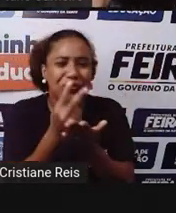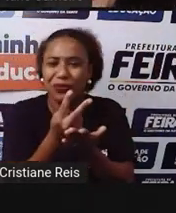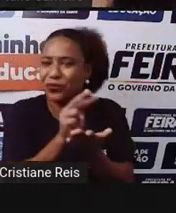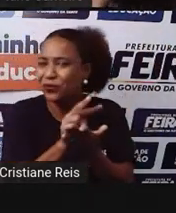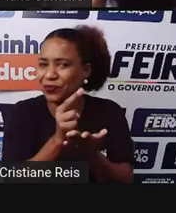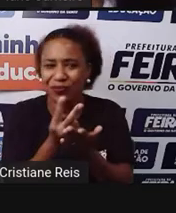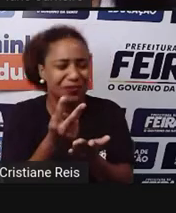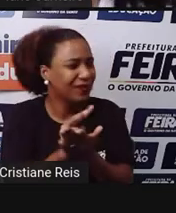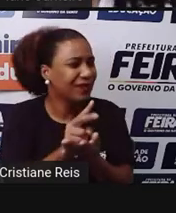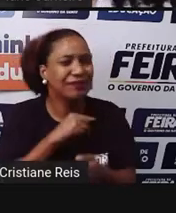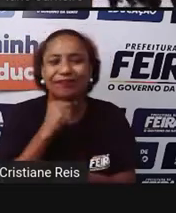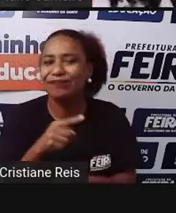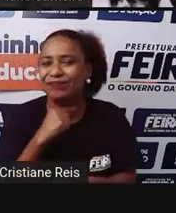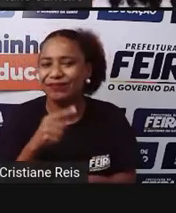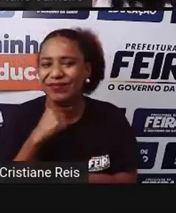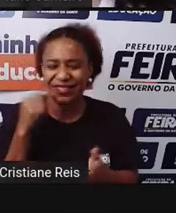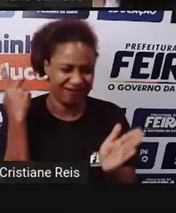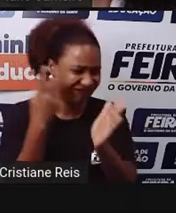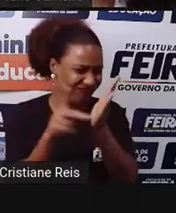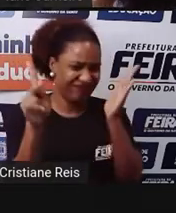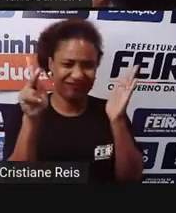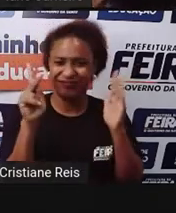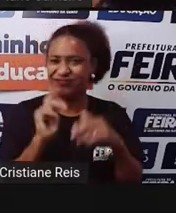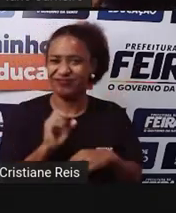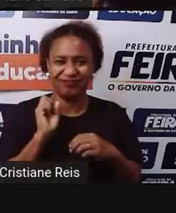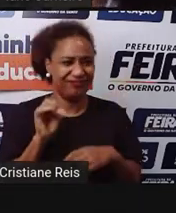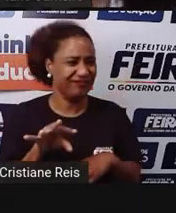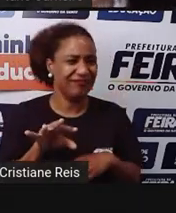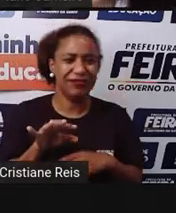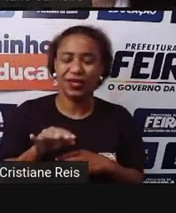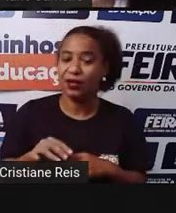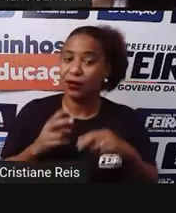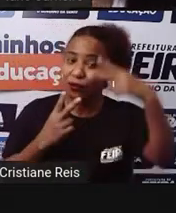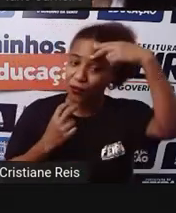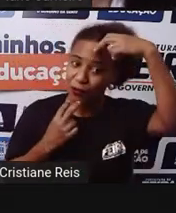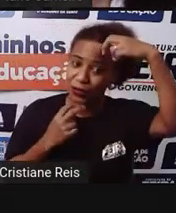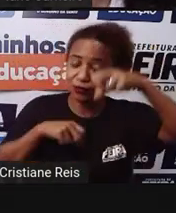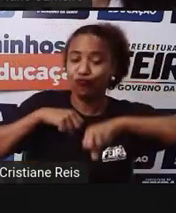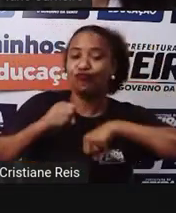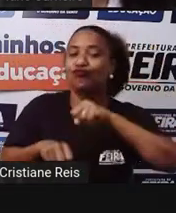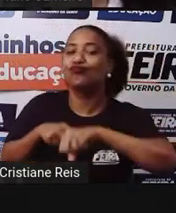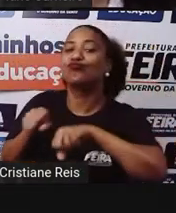deixa dormir, sai fora! E o bode foi embora!